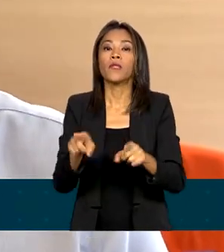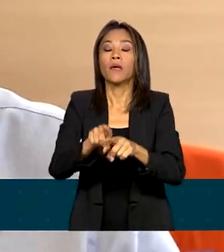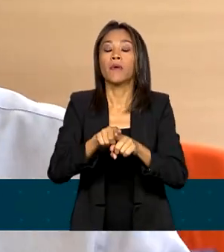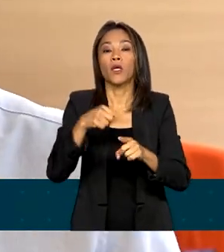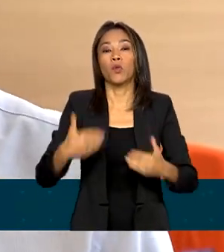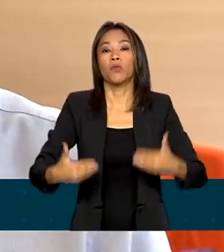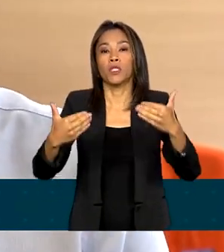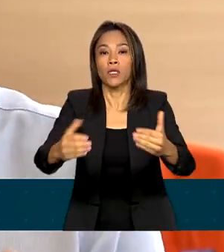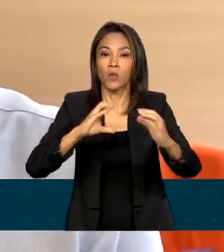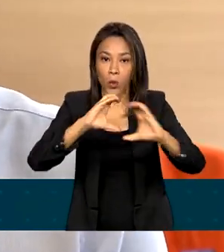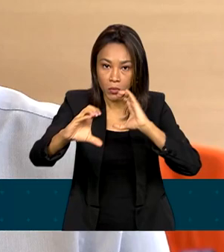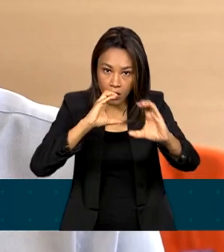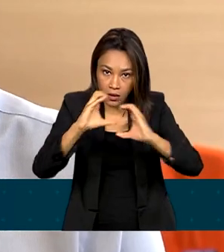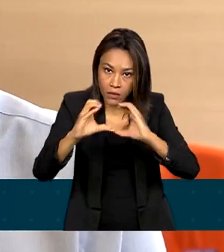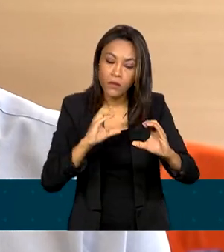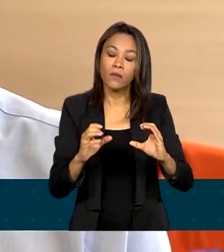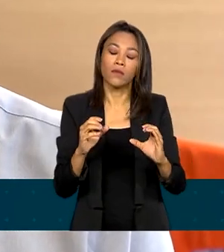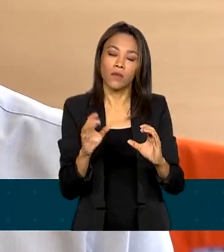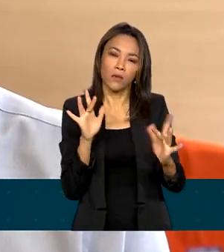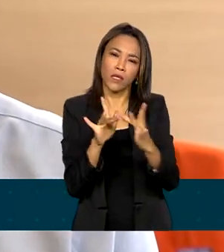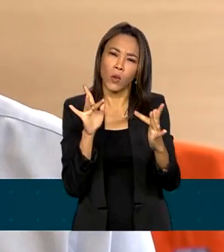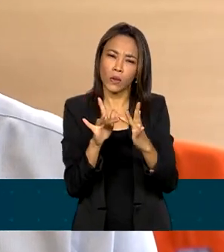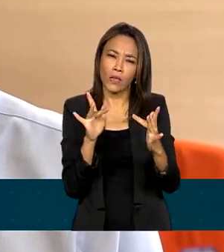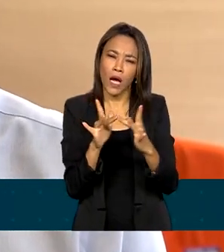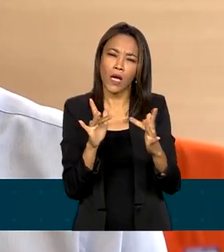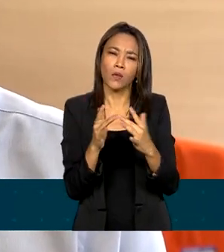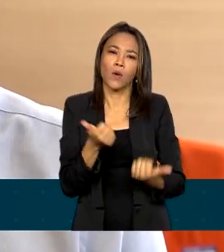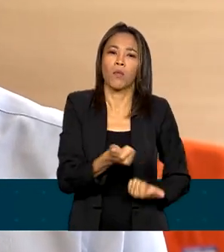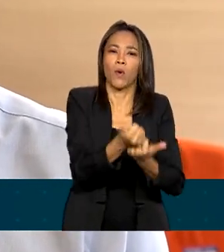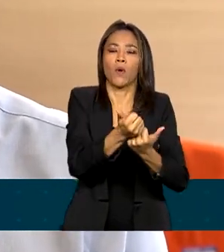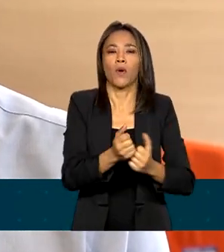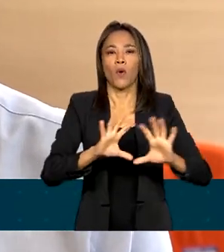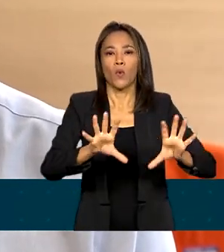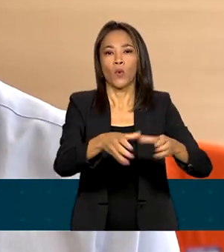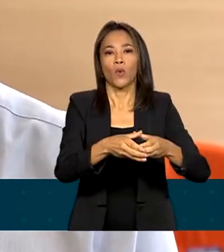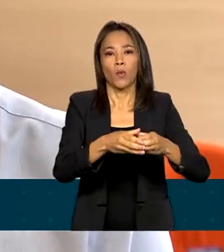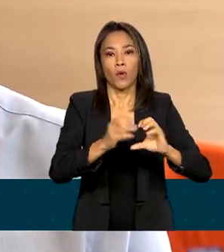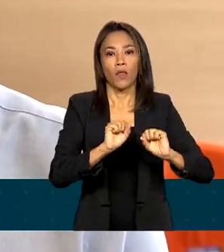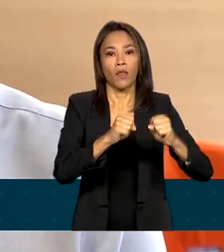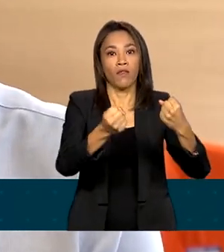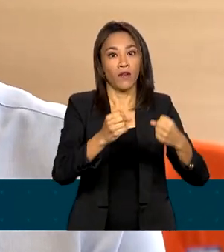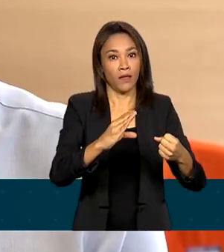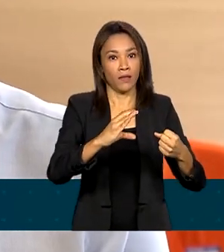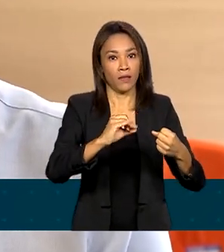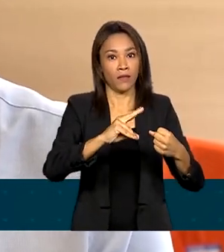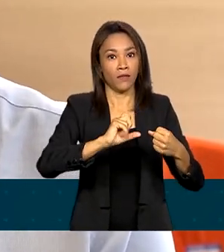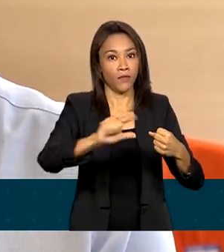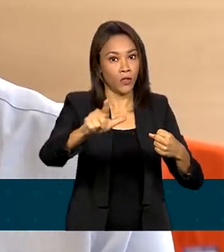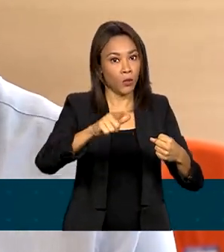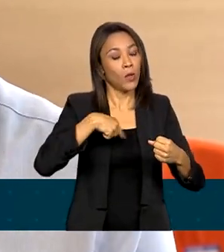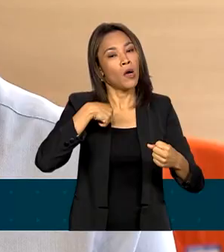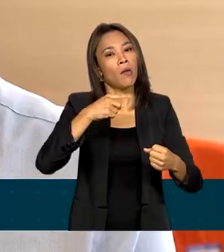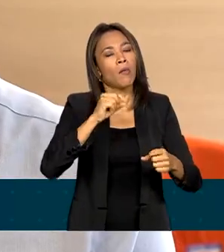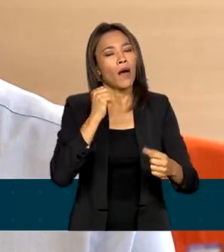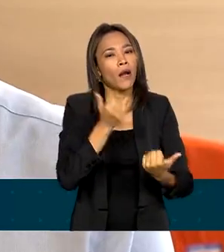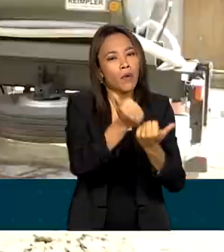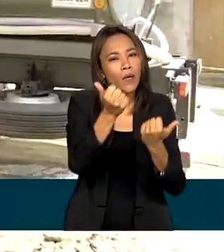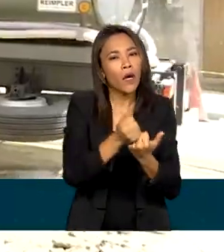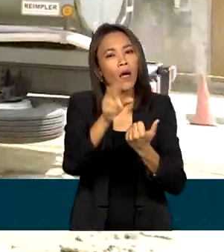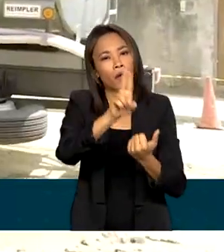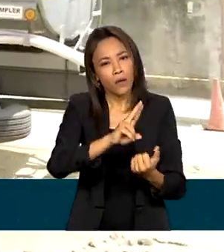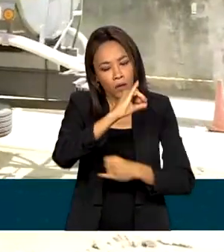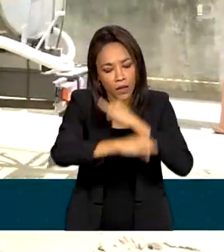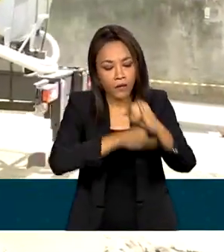articulado tudo aqui pela Defesa Civil, pelo governo federal, para restabelecer a comunicação, o uso de internet.